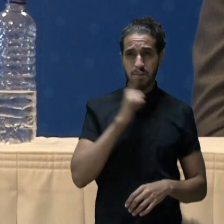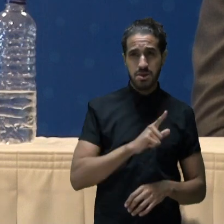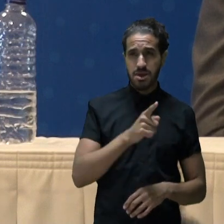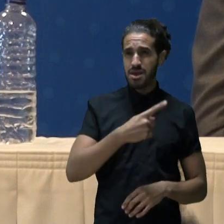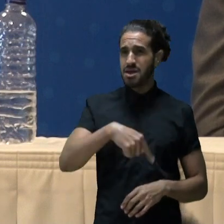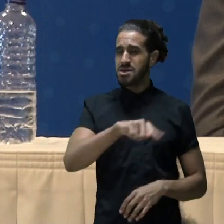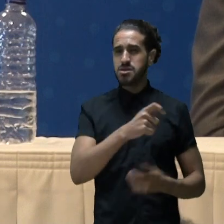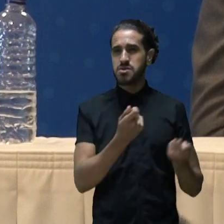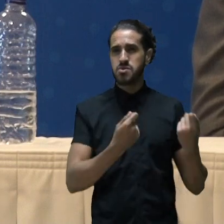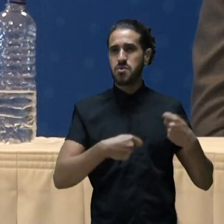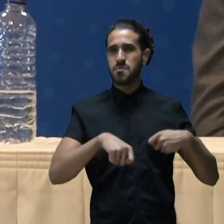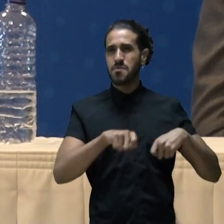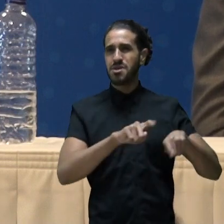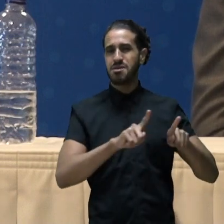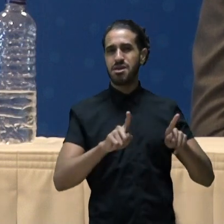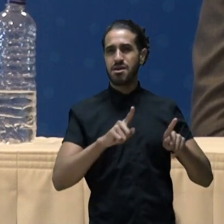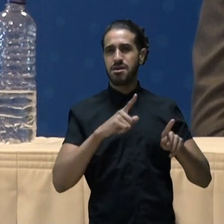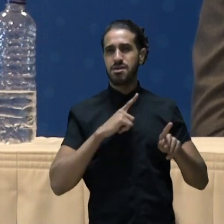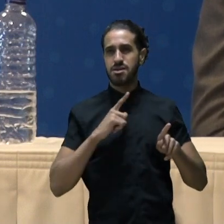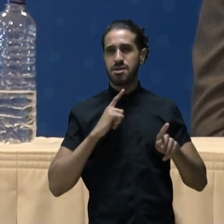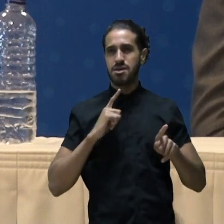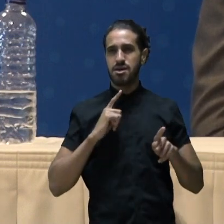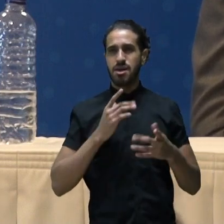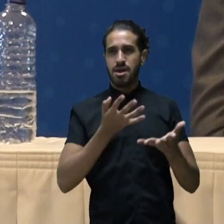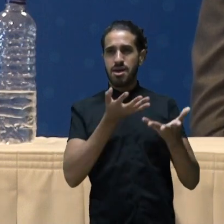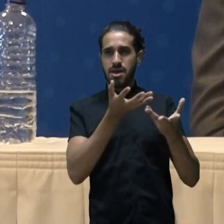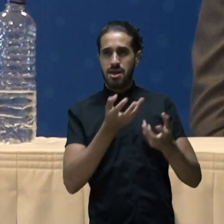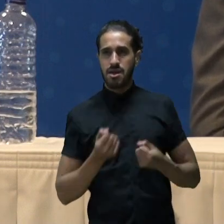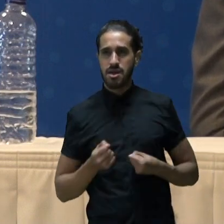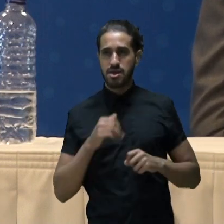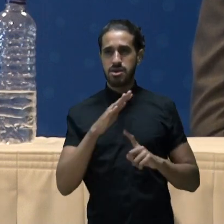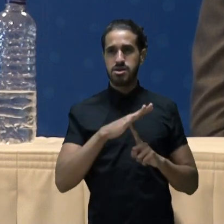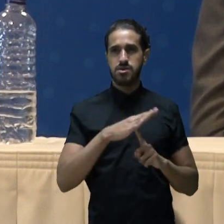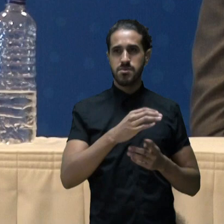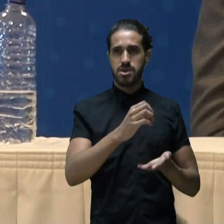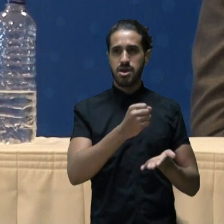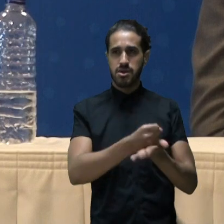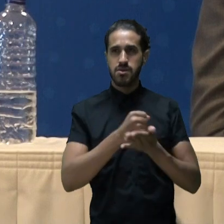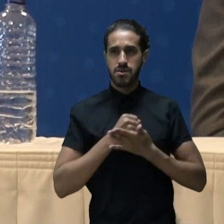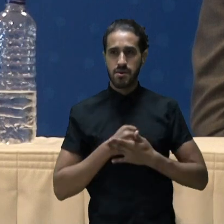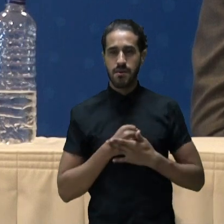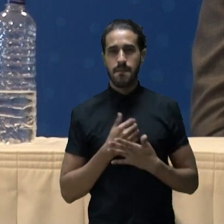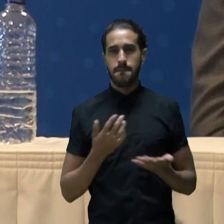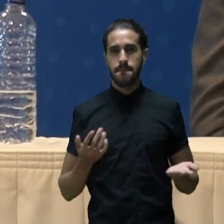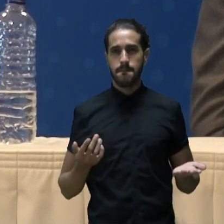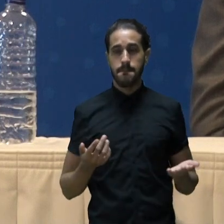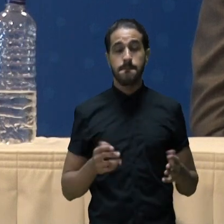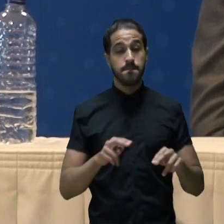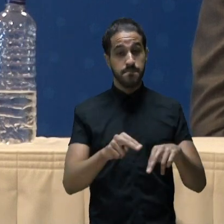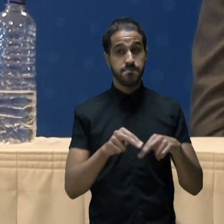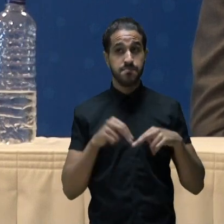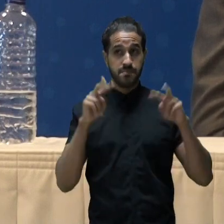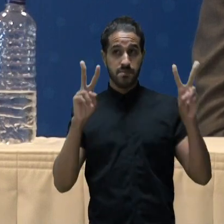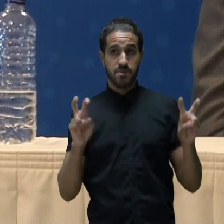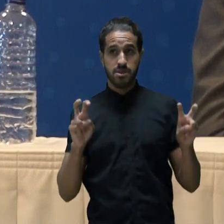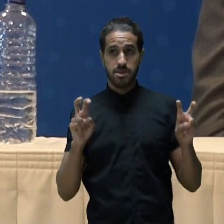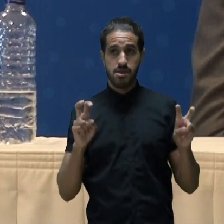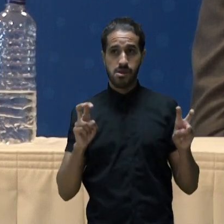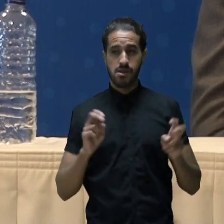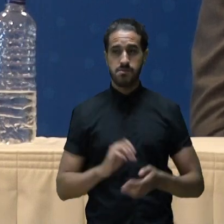pudessem, eles não apelariam para receber esse tipo de ajuda. Por isso,